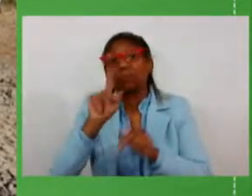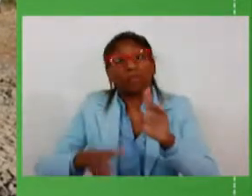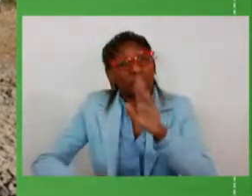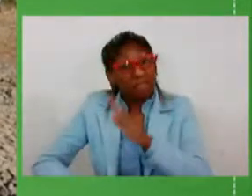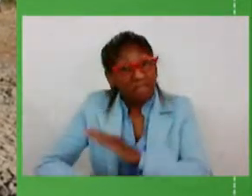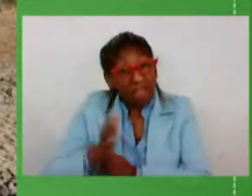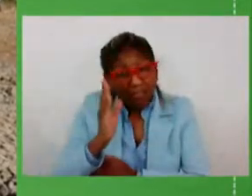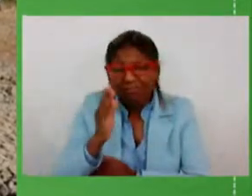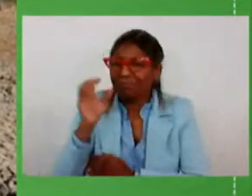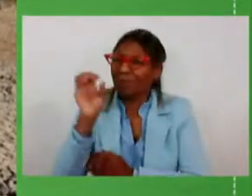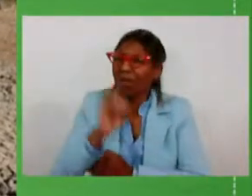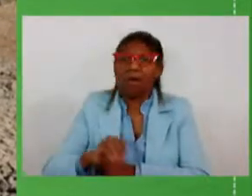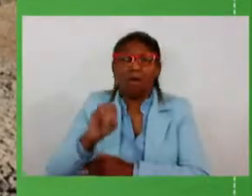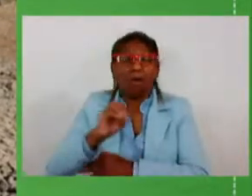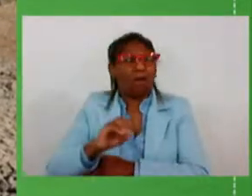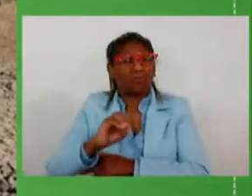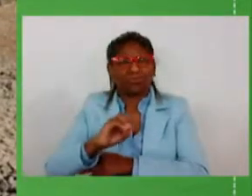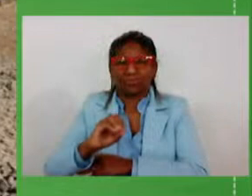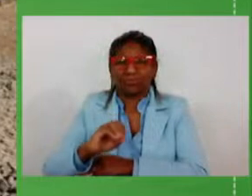em Maçambará essa estrada